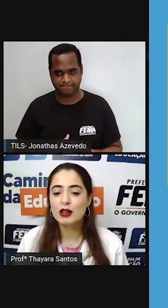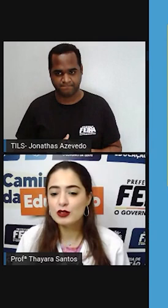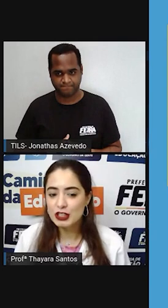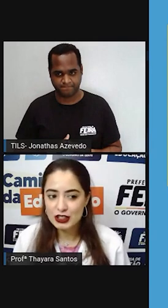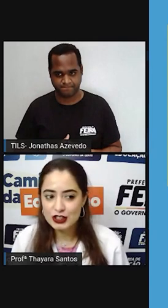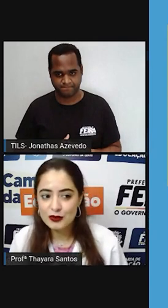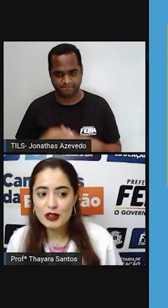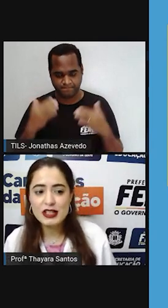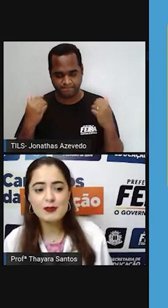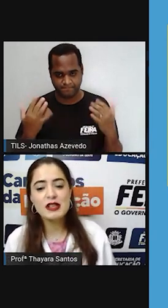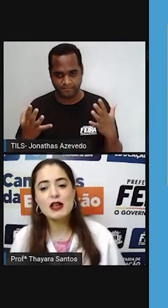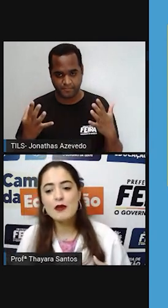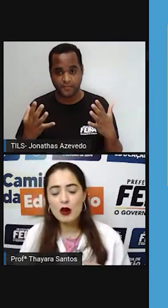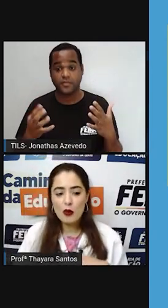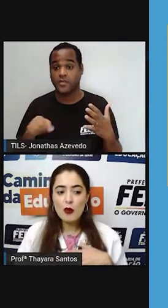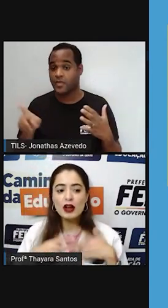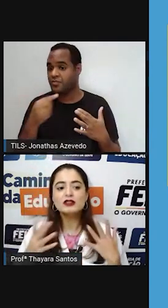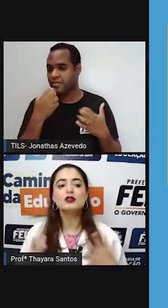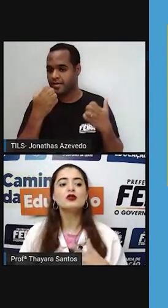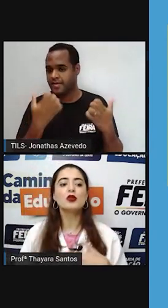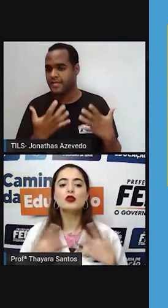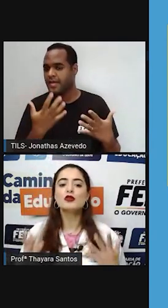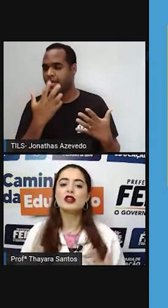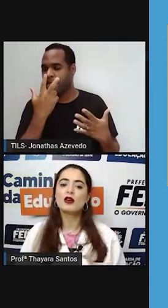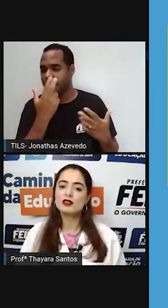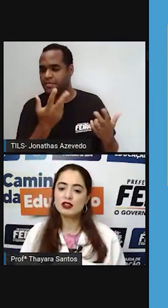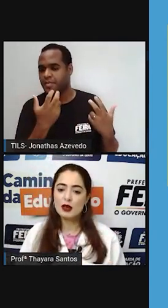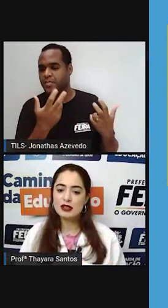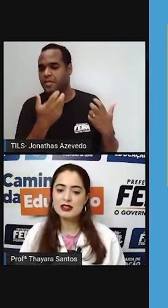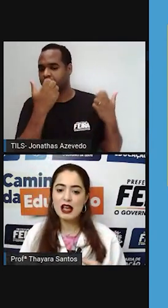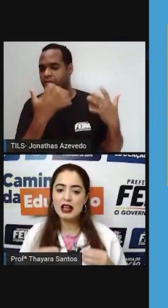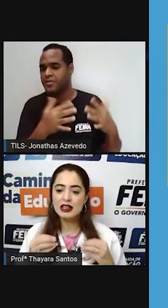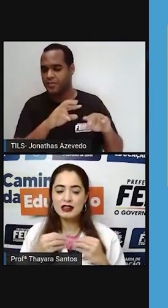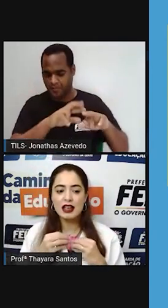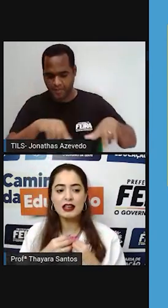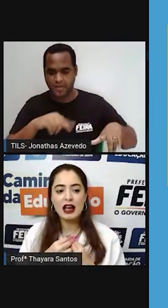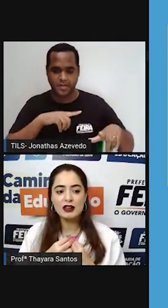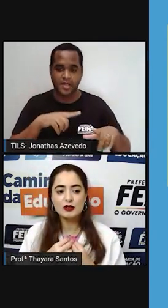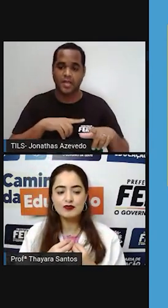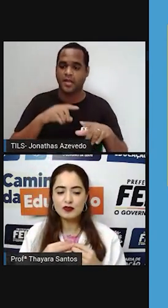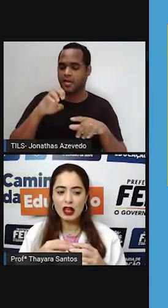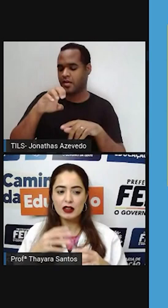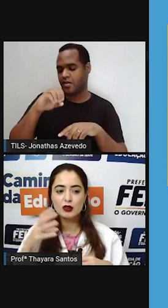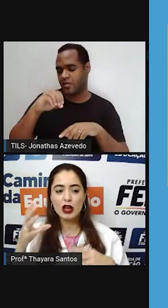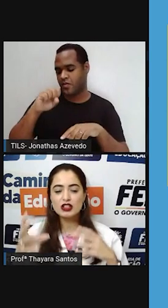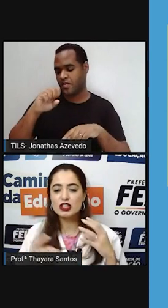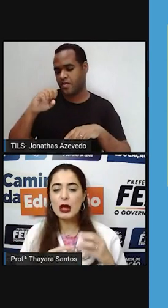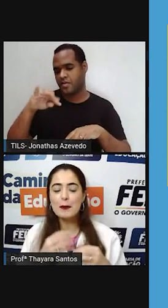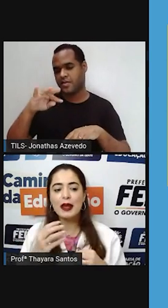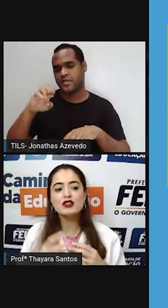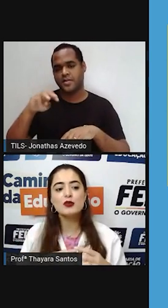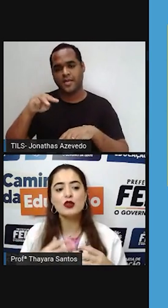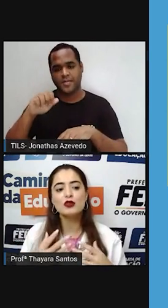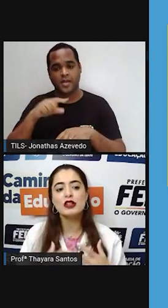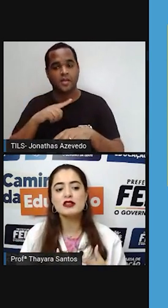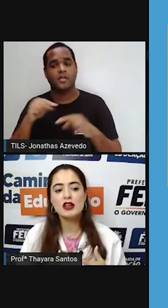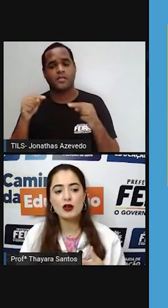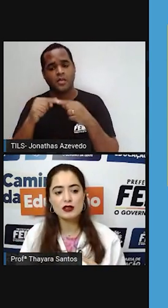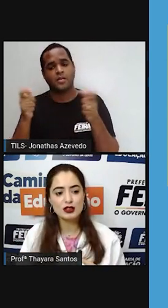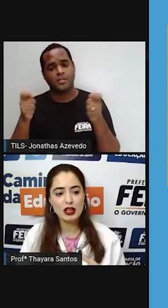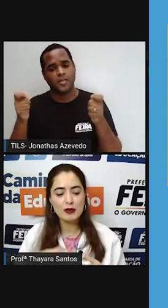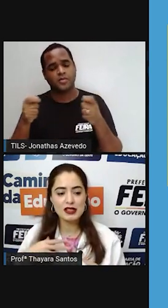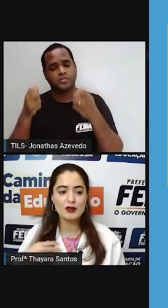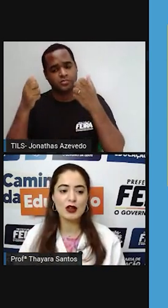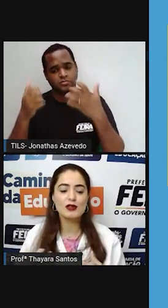Então, gente, vocês perceberam quanto tudo nos ecossistemas está ali integrado? A gente depende muito desses